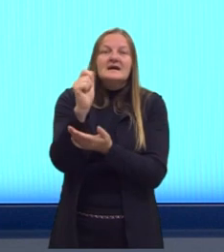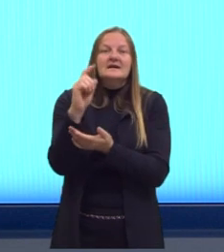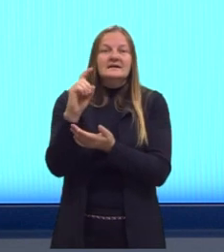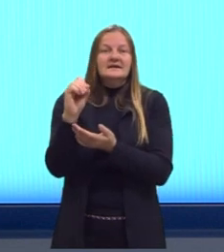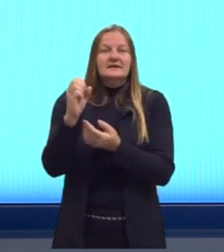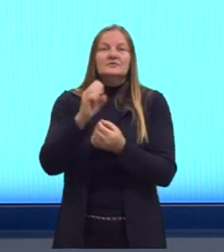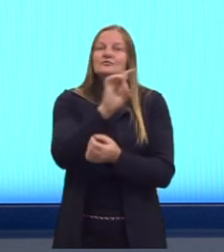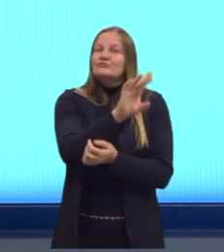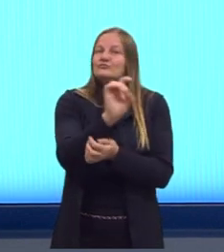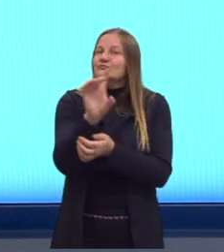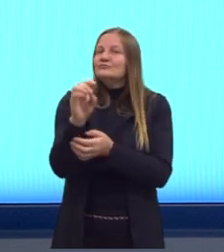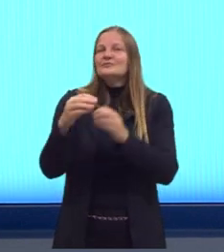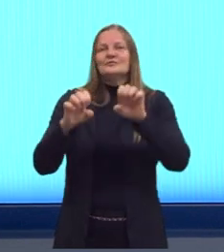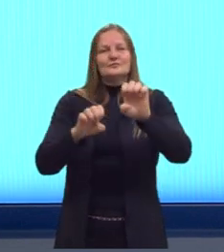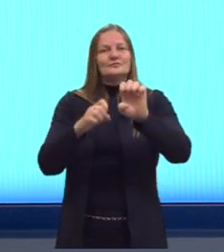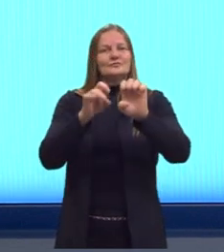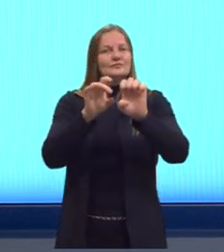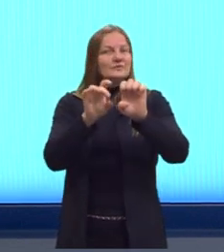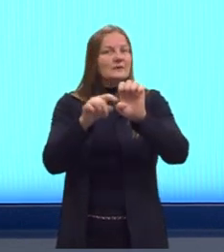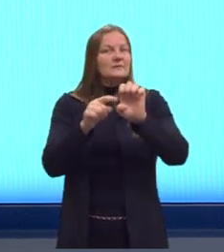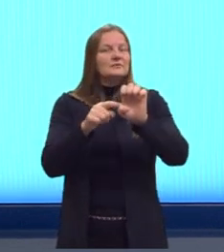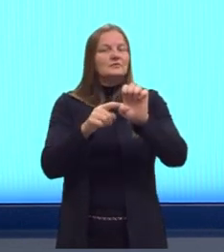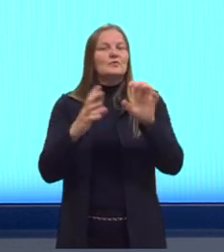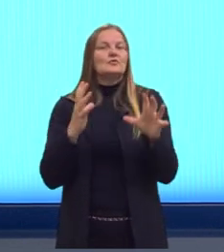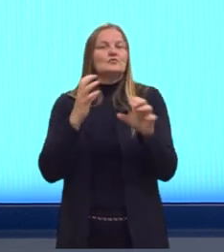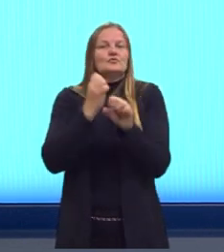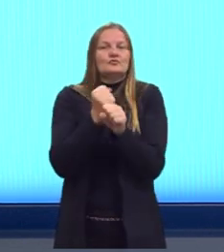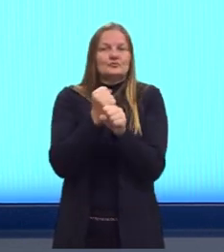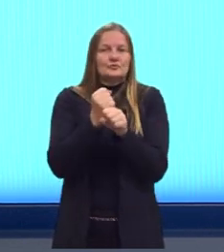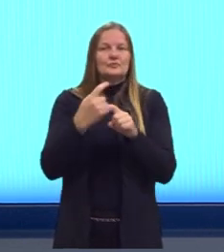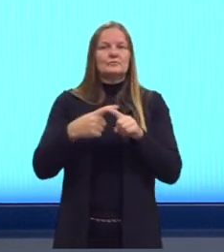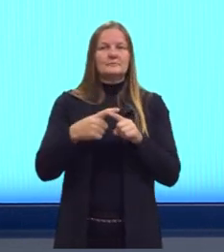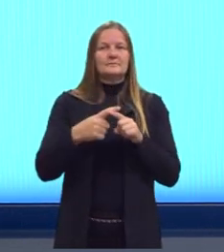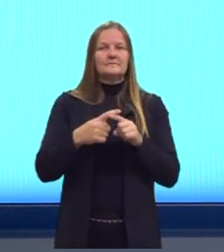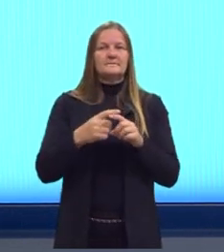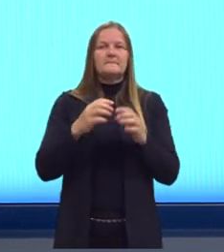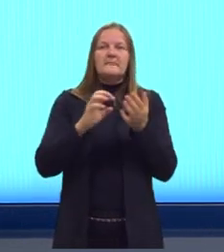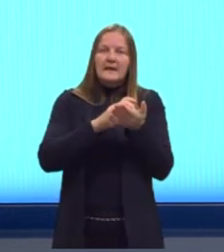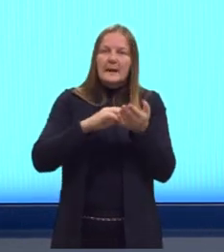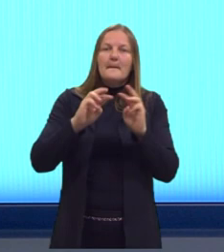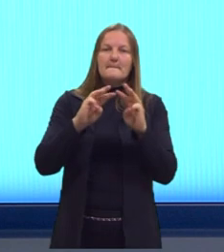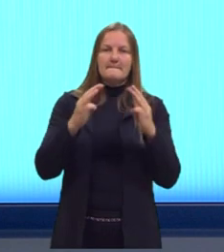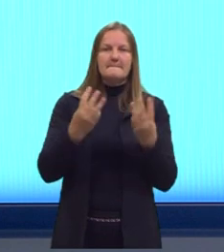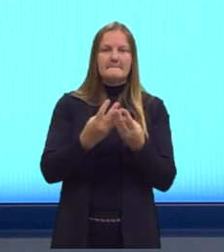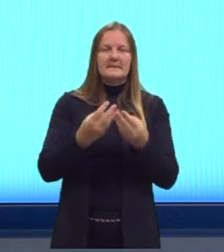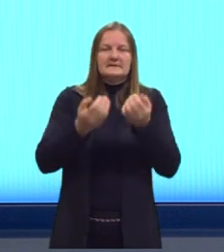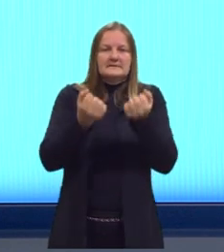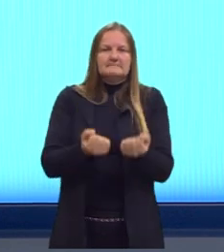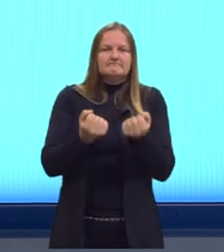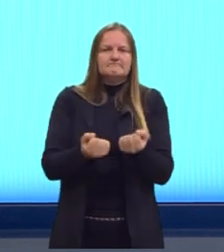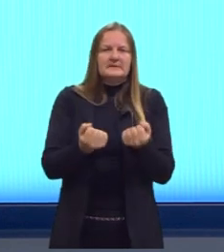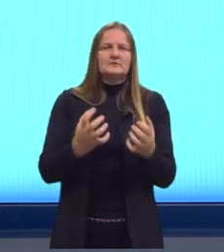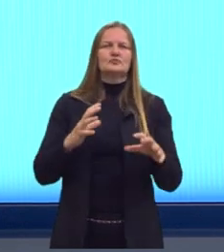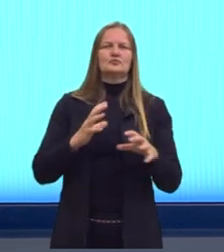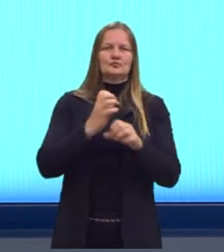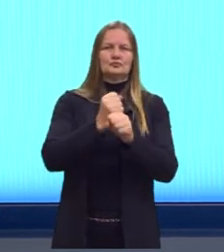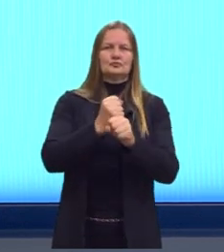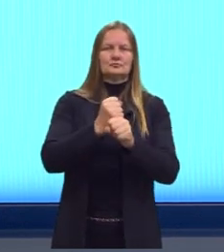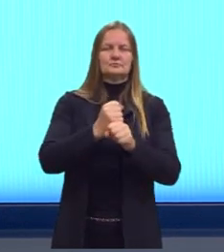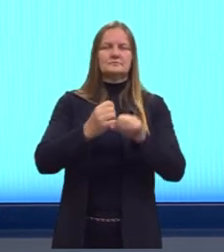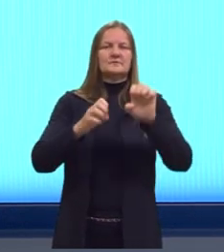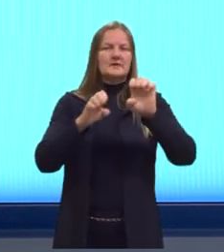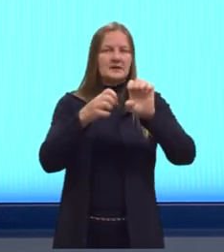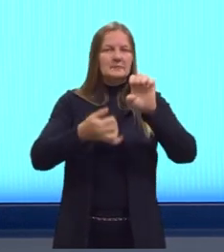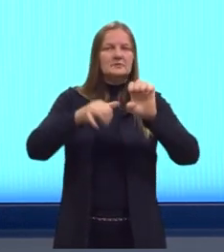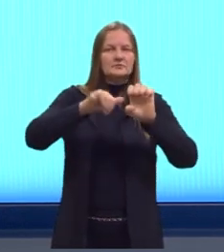cada um dos elementos. Então, eu vou fazer um somatório, porque a massa soma o peso delas, dos elementos químicos